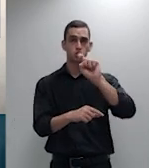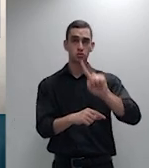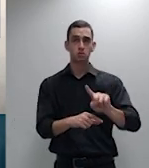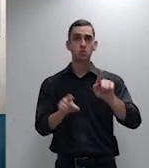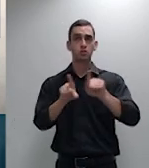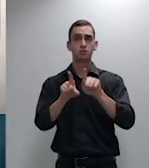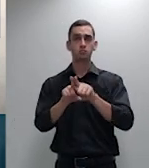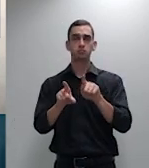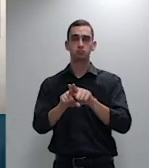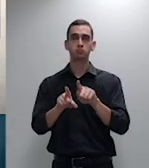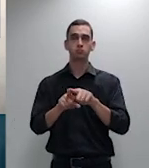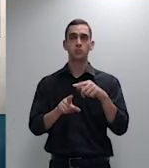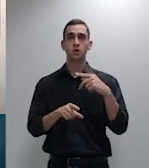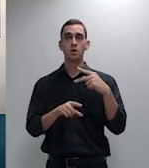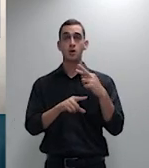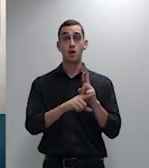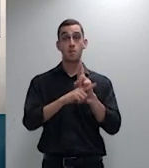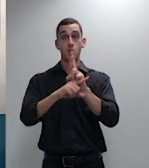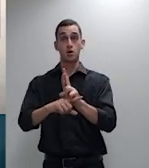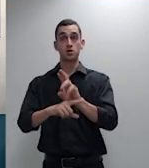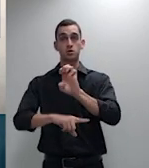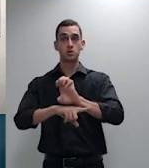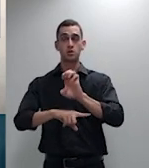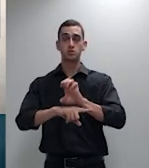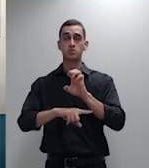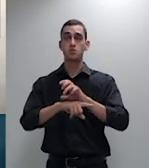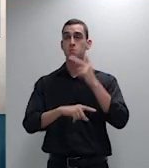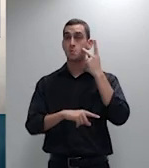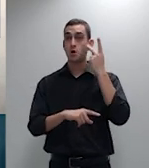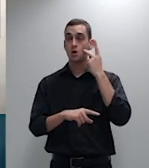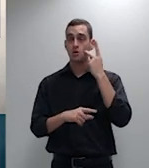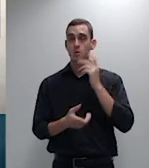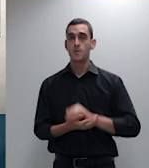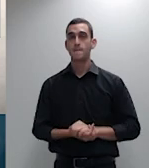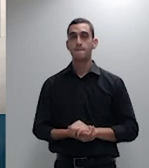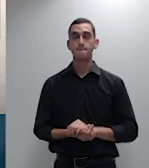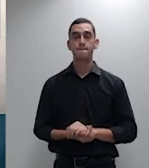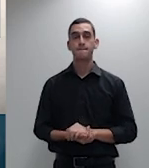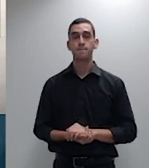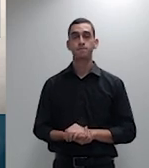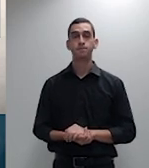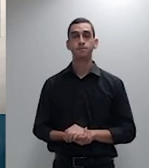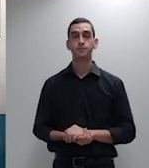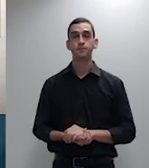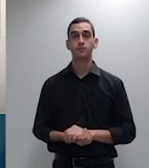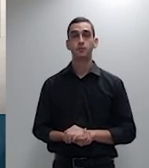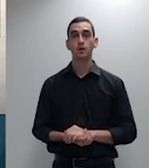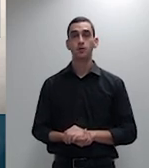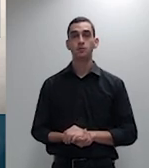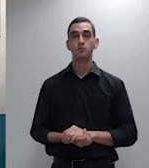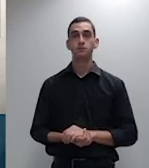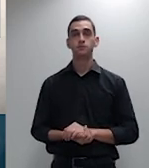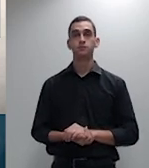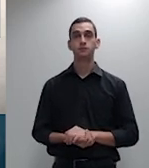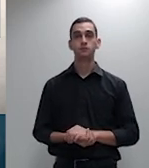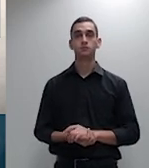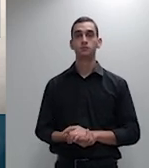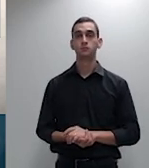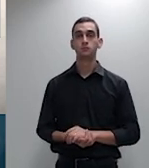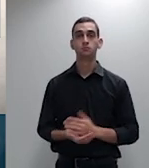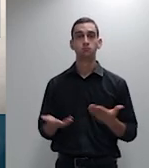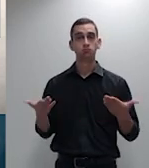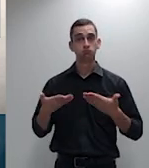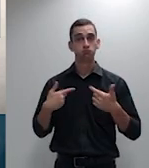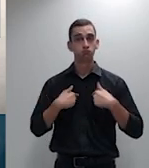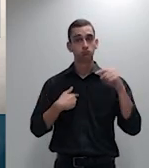pública do estado de São Paulo antes de mais nada eu gostaria de trazer a baile ao tema aqui os tópicos colocados pelo doutor